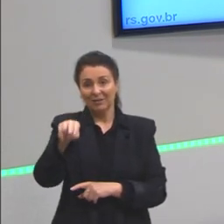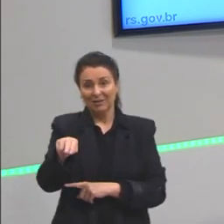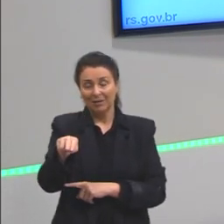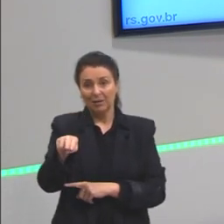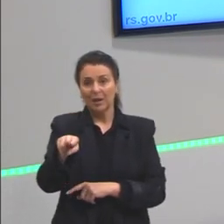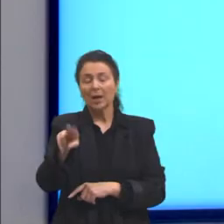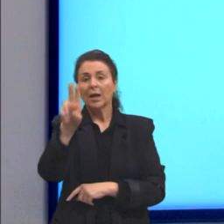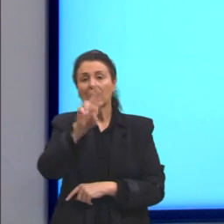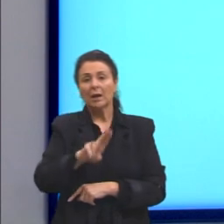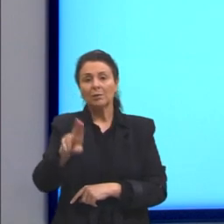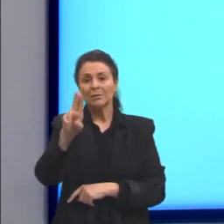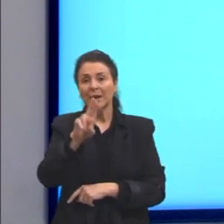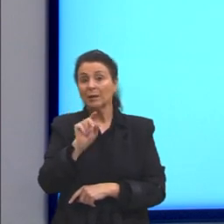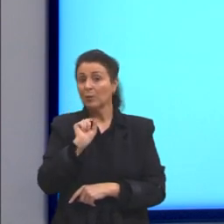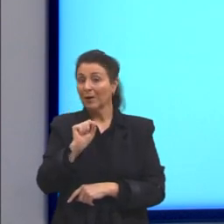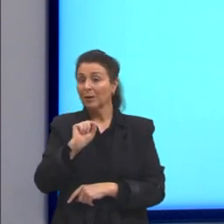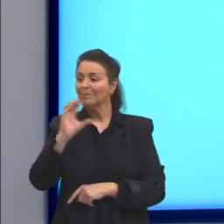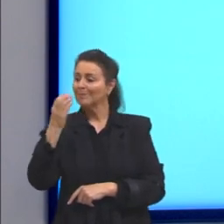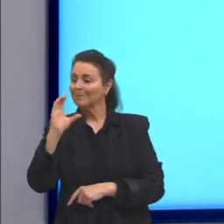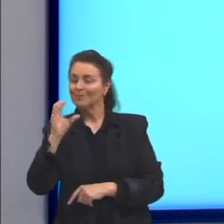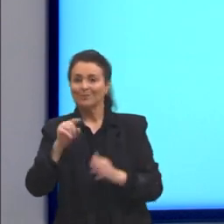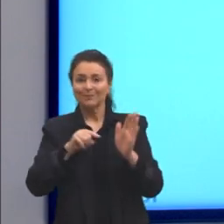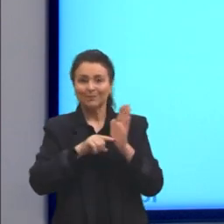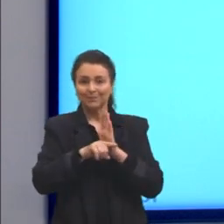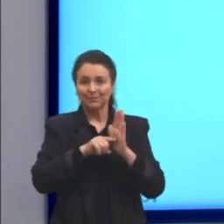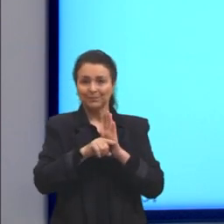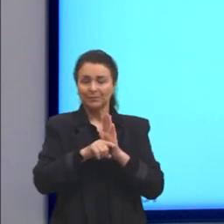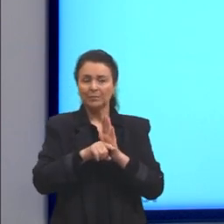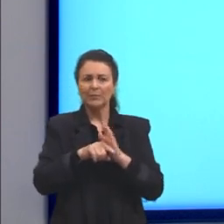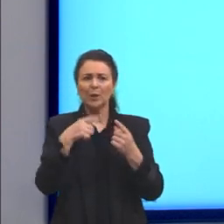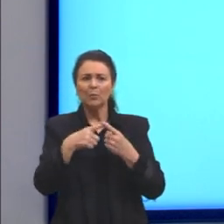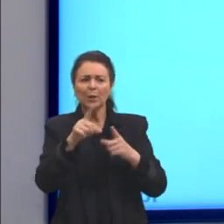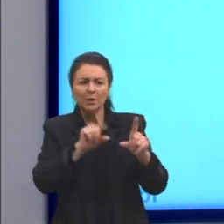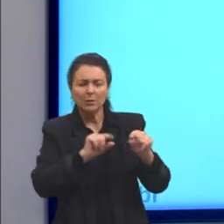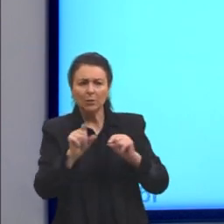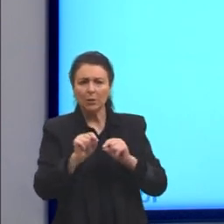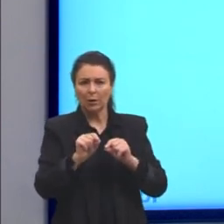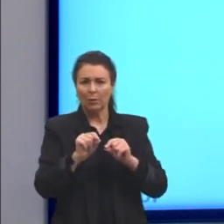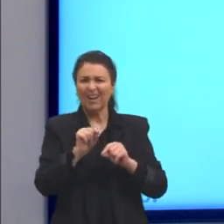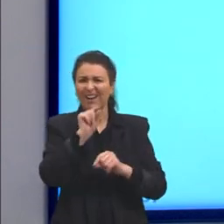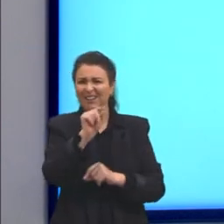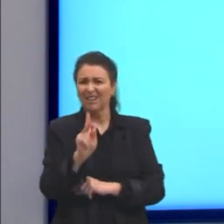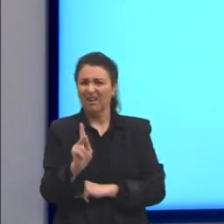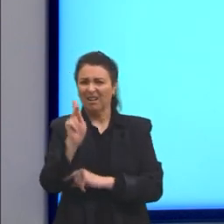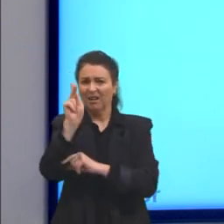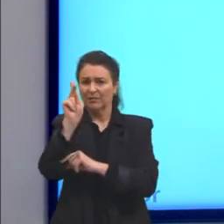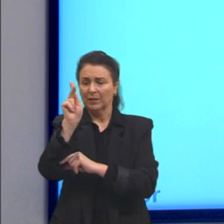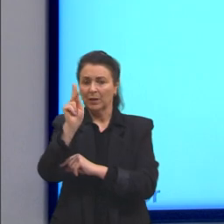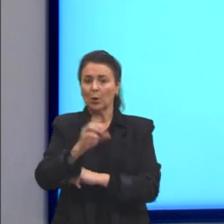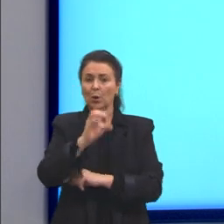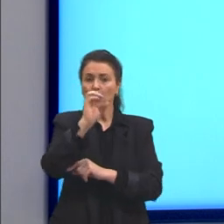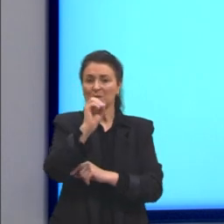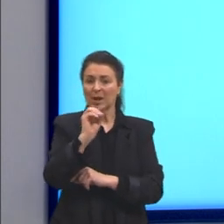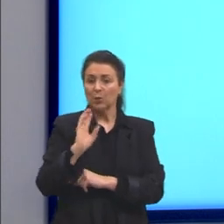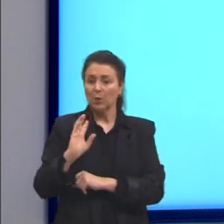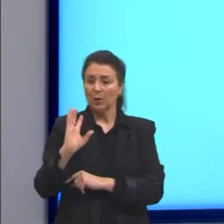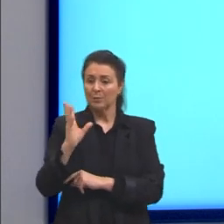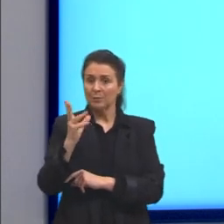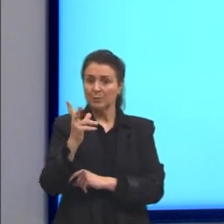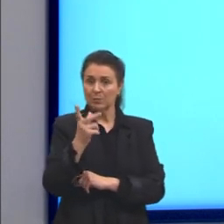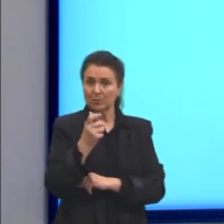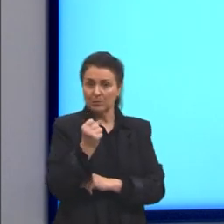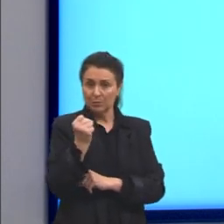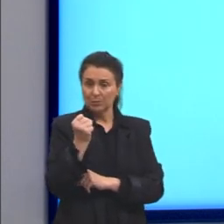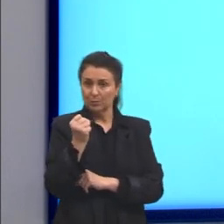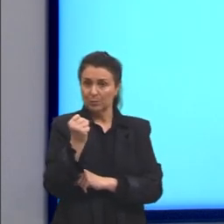utilizada pelos cientistas. Ela foi escolhida por um motivo muito especial. O nosso zero absoluto na escala Kelvin